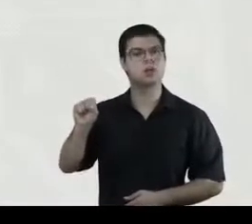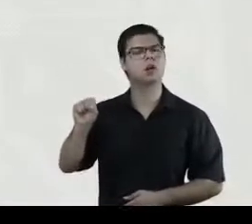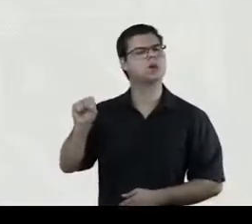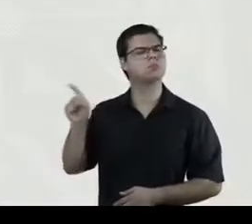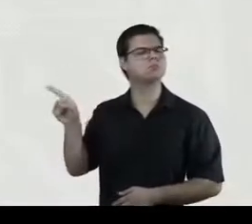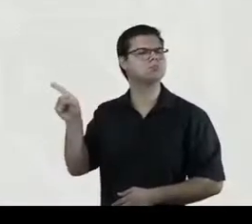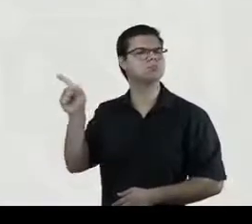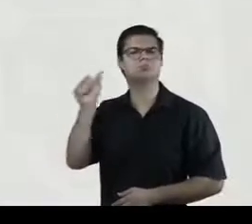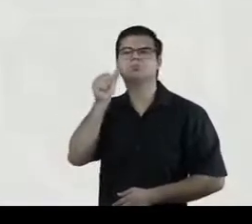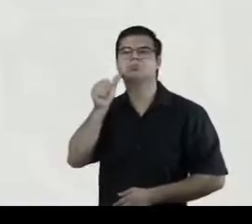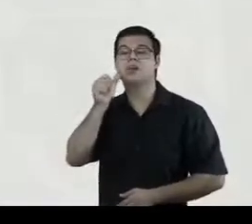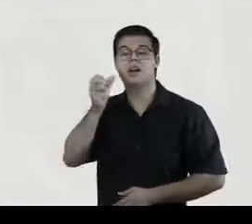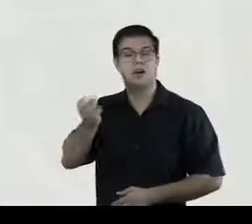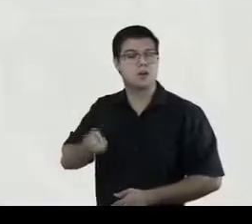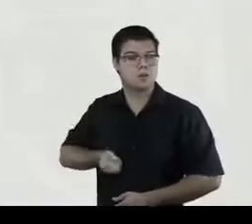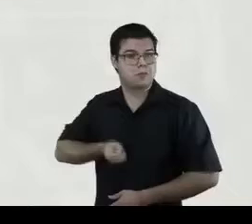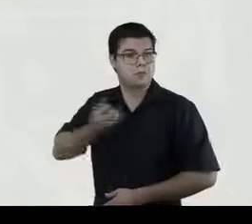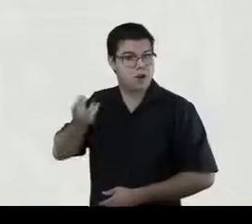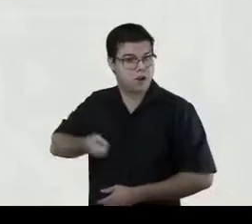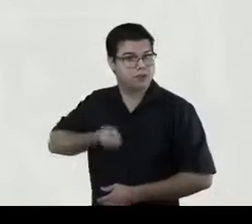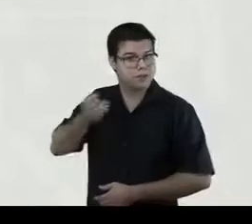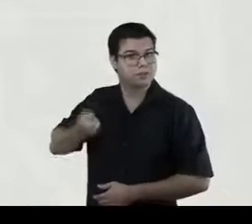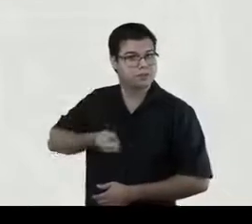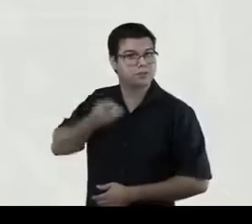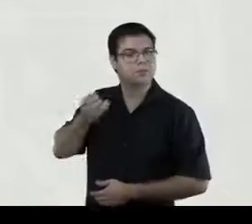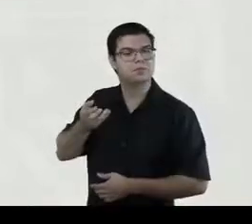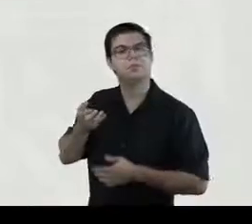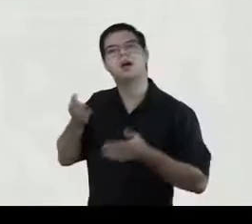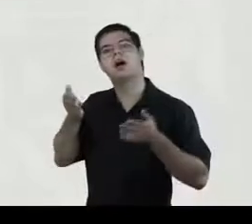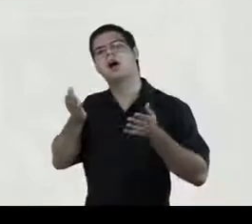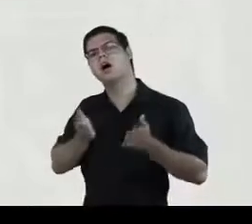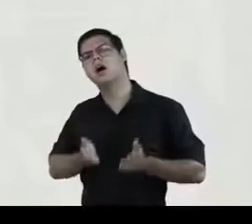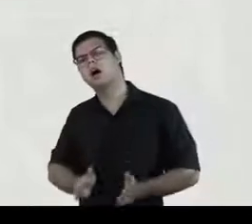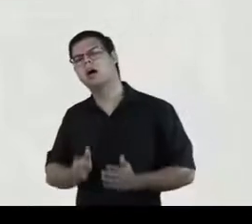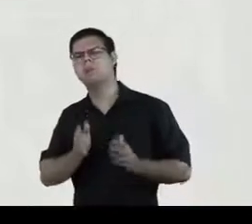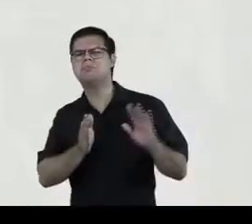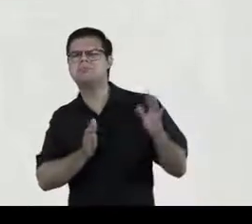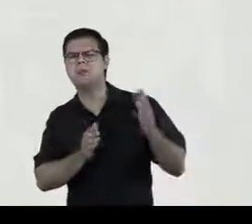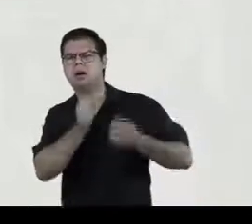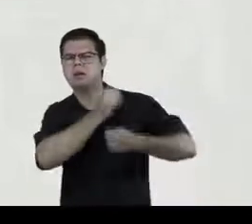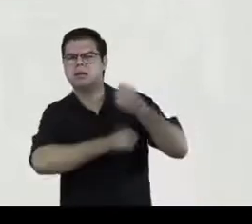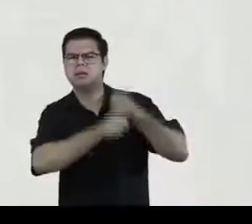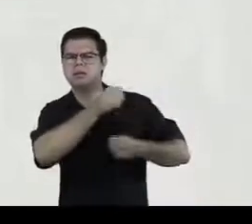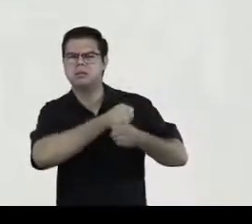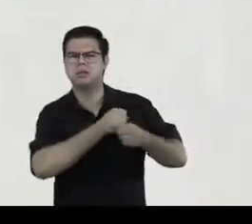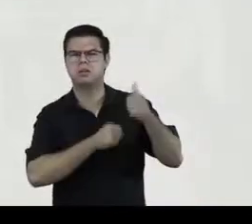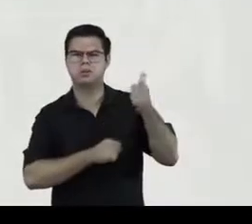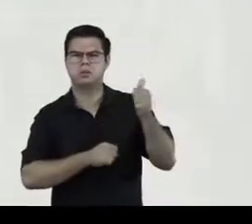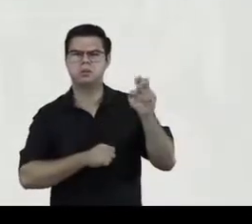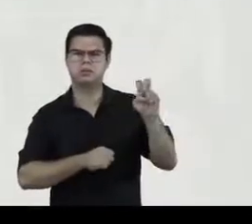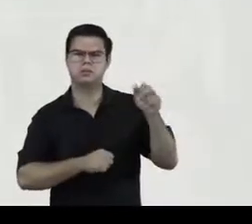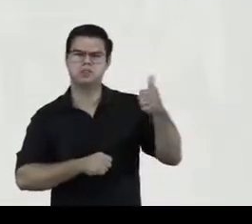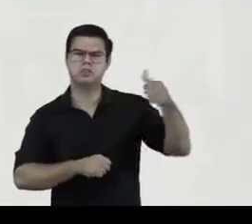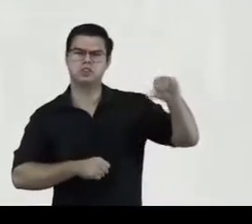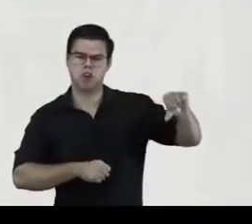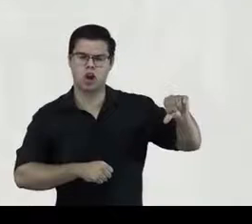1519 ou a pouco, não sei exatamente, morte em 1566, sobre a qual a